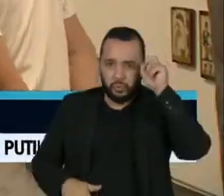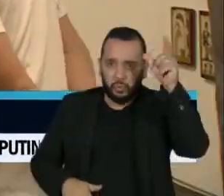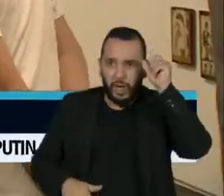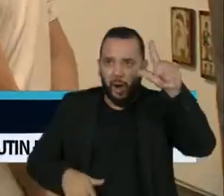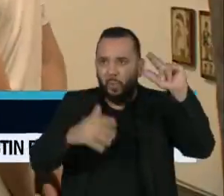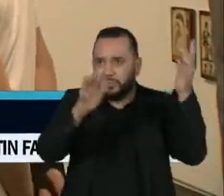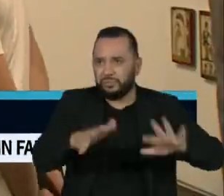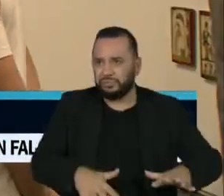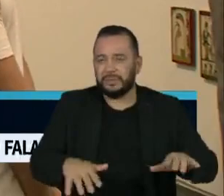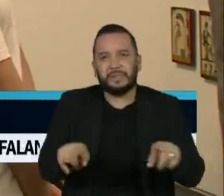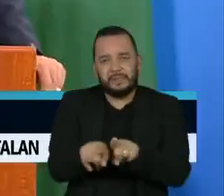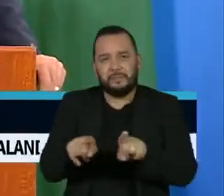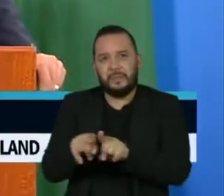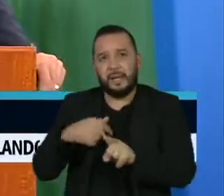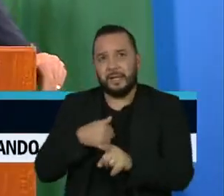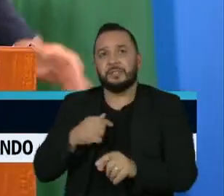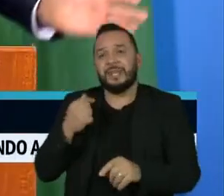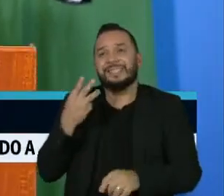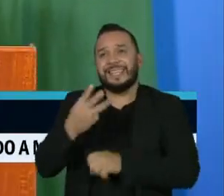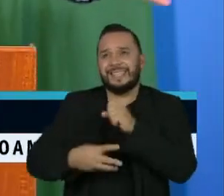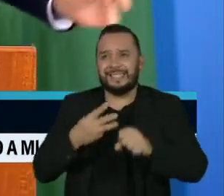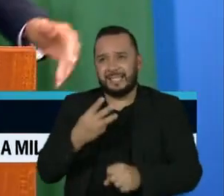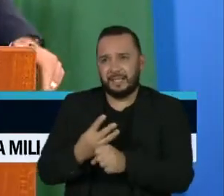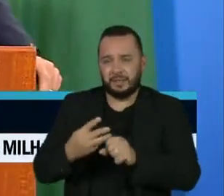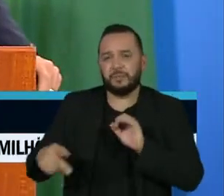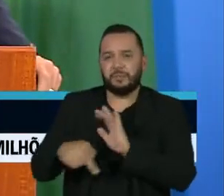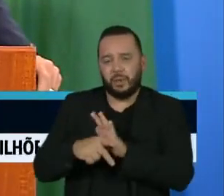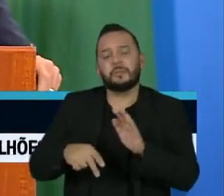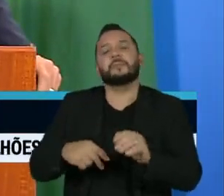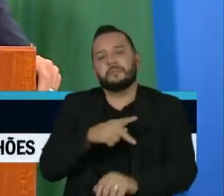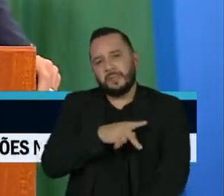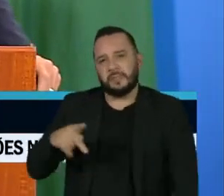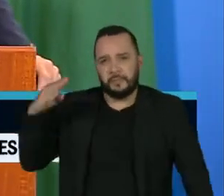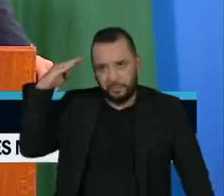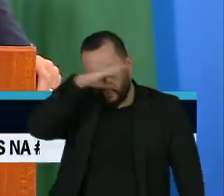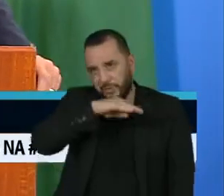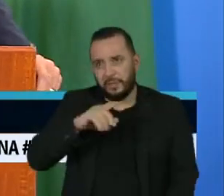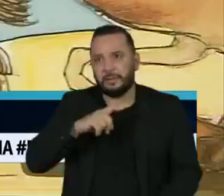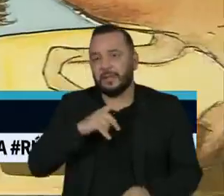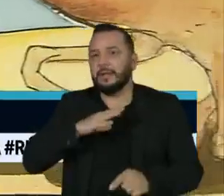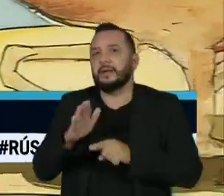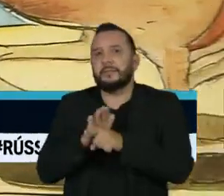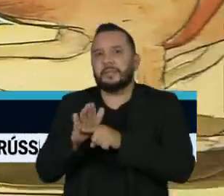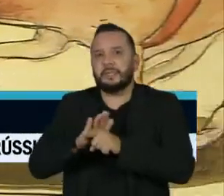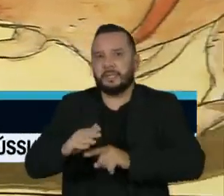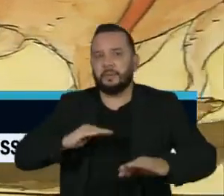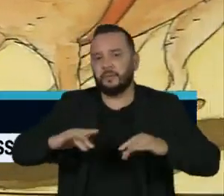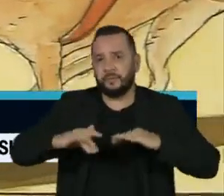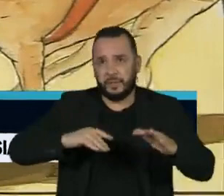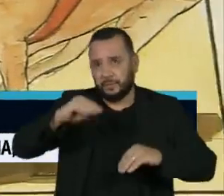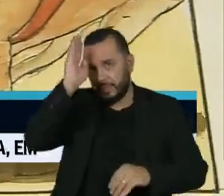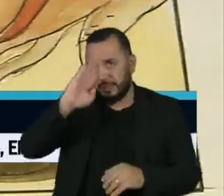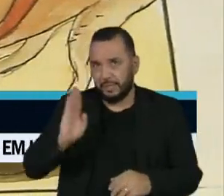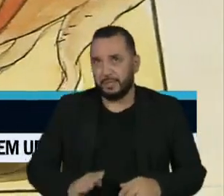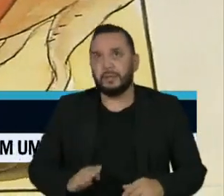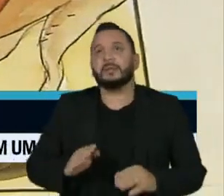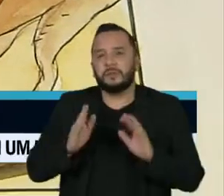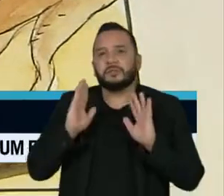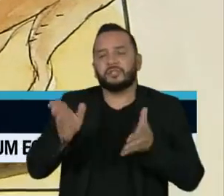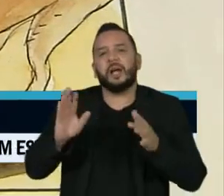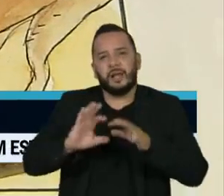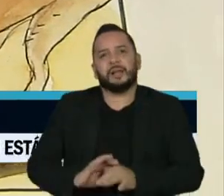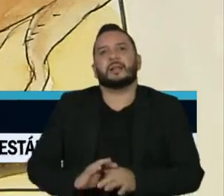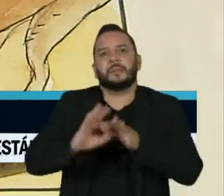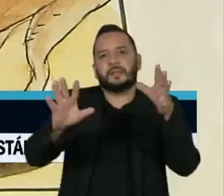contra a cultura nos três primeiros anos do governo Jair Bolsonaro, segundo o levantamento do Movimento Brasileiro Integrado pela